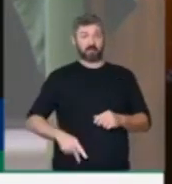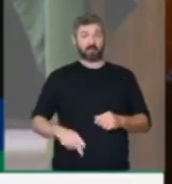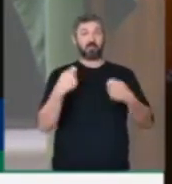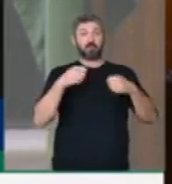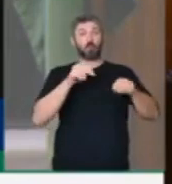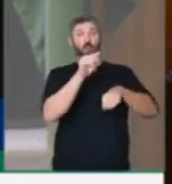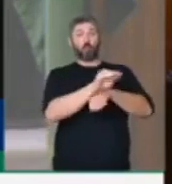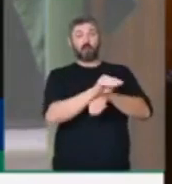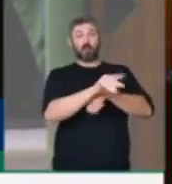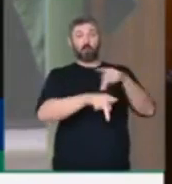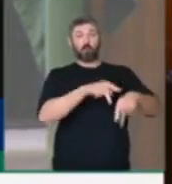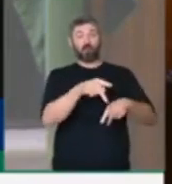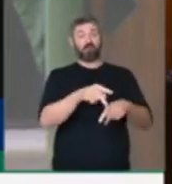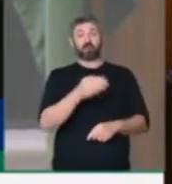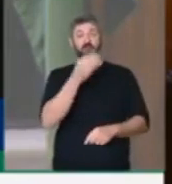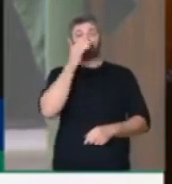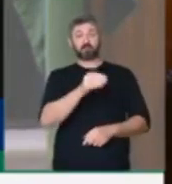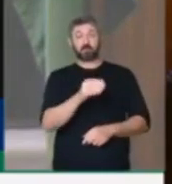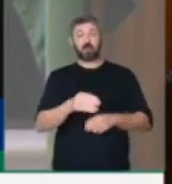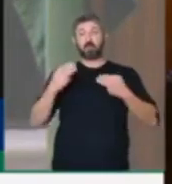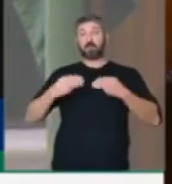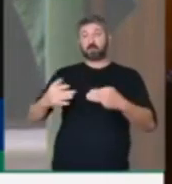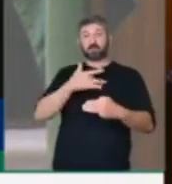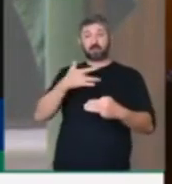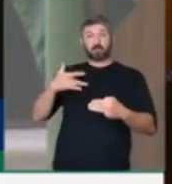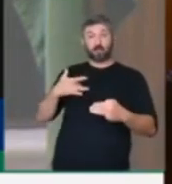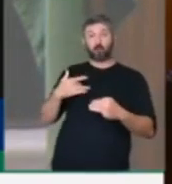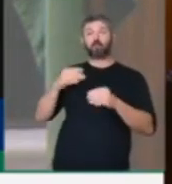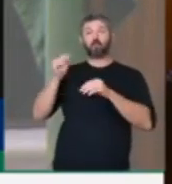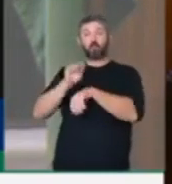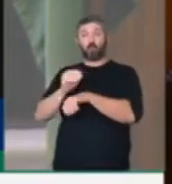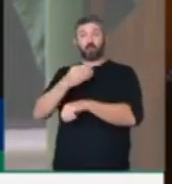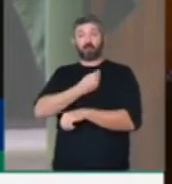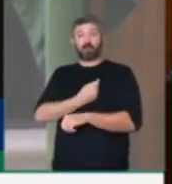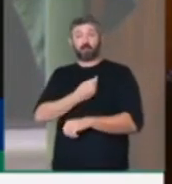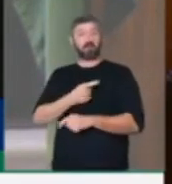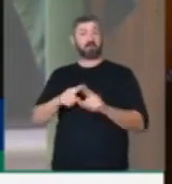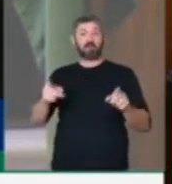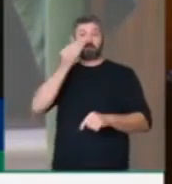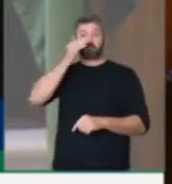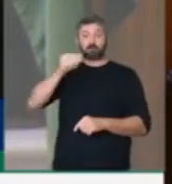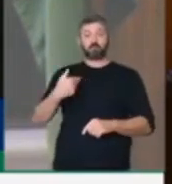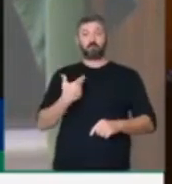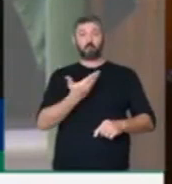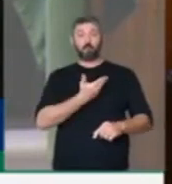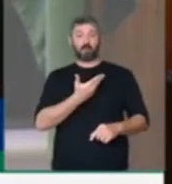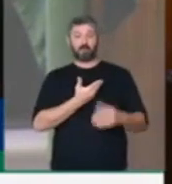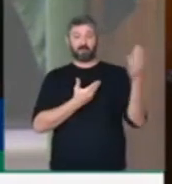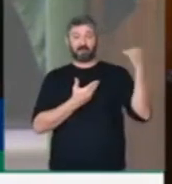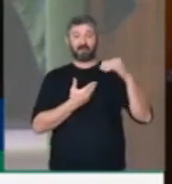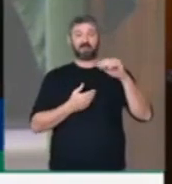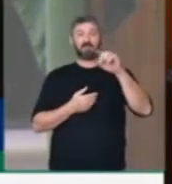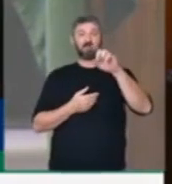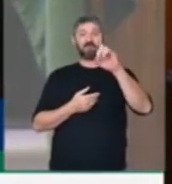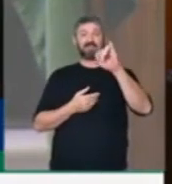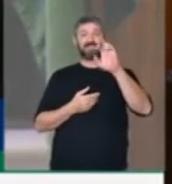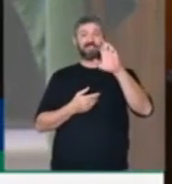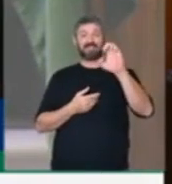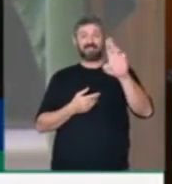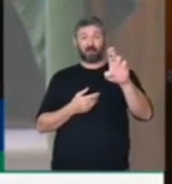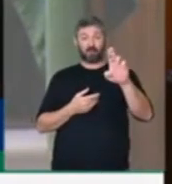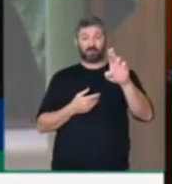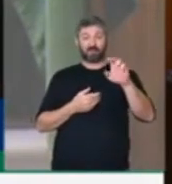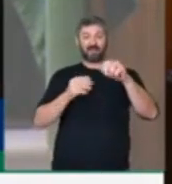Saúde tinha que cuidar da vida, também não cuida. E, aliás, como disse meu colega Zeca Dirceu, a CPI do Covid,